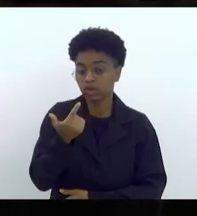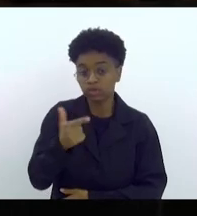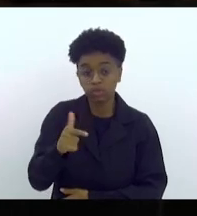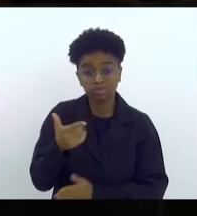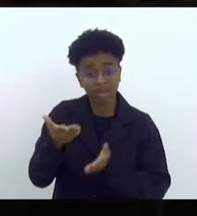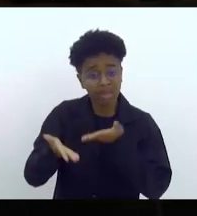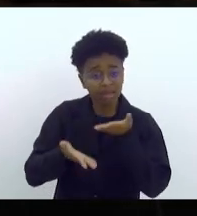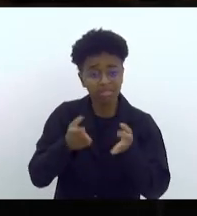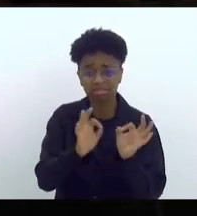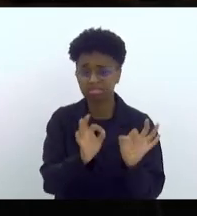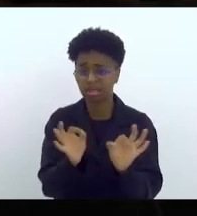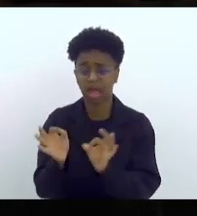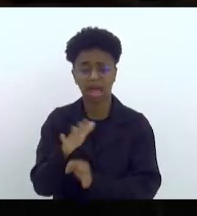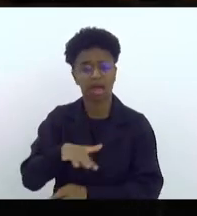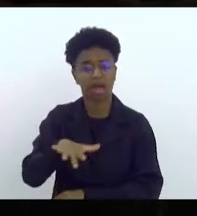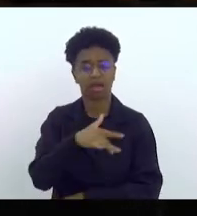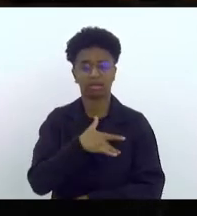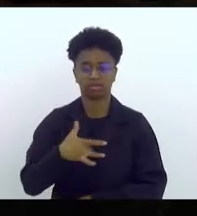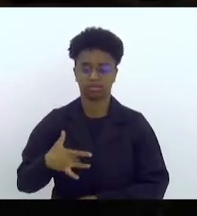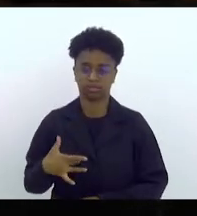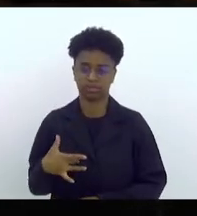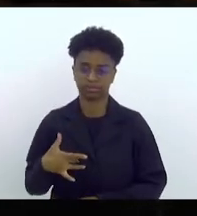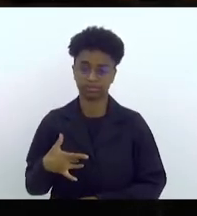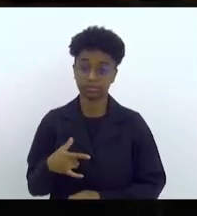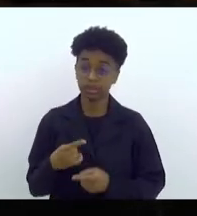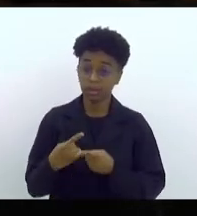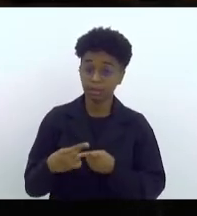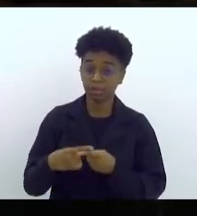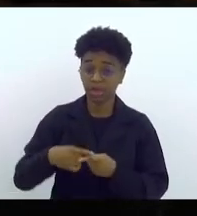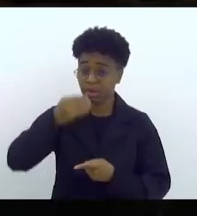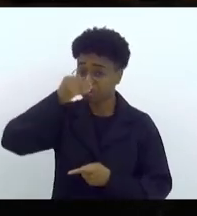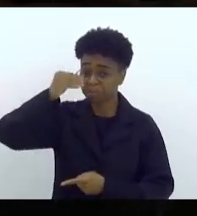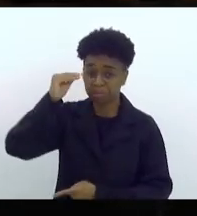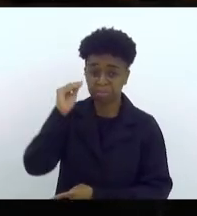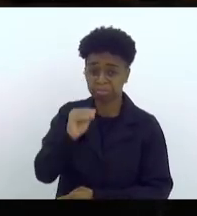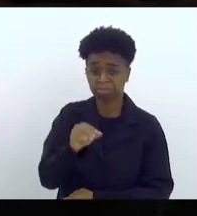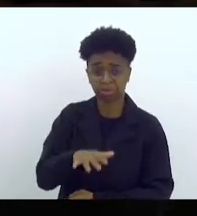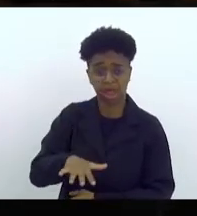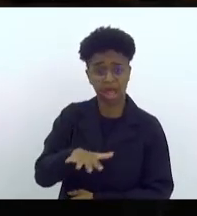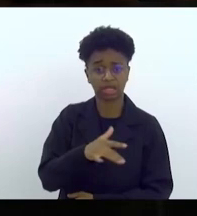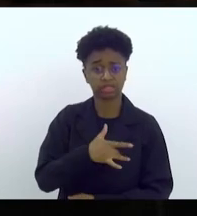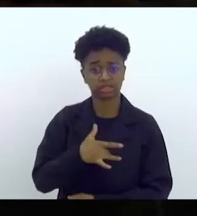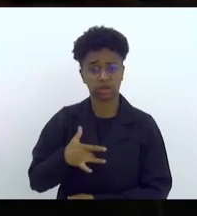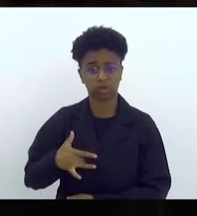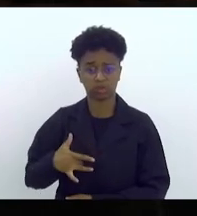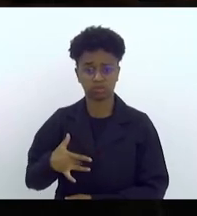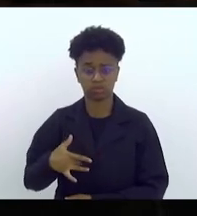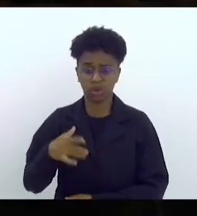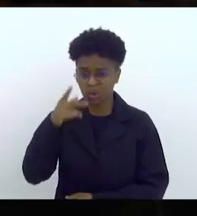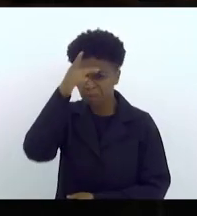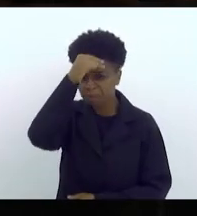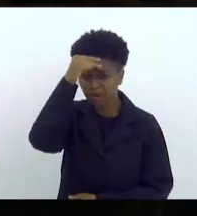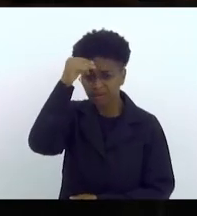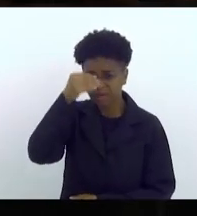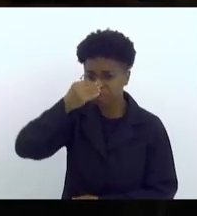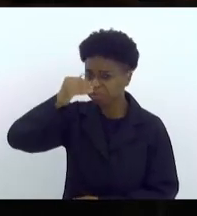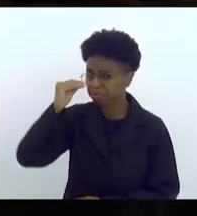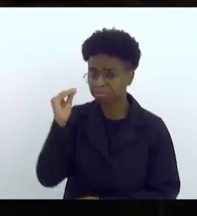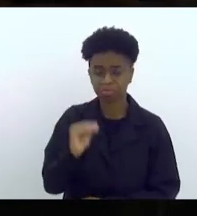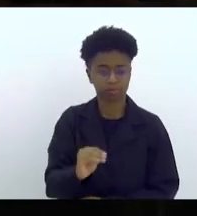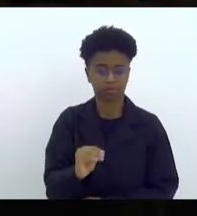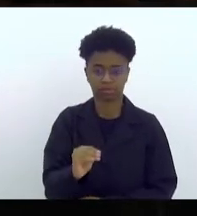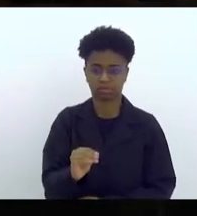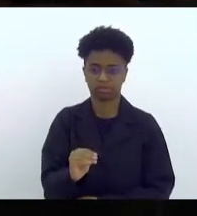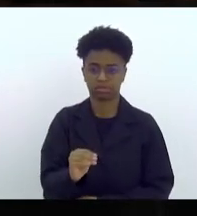atendimento em saúde porque o descaso do governo municipal é